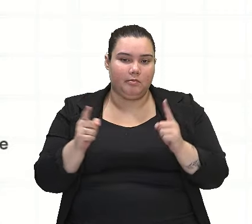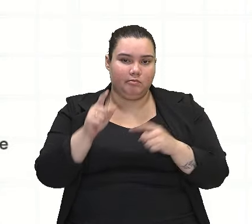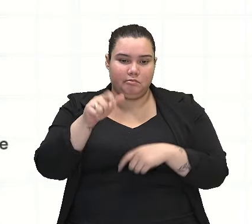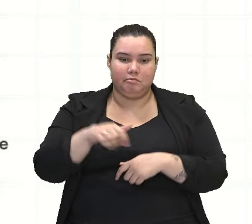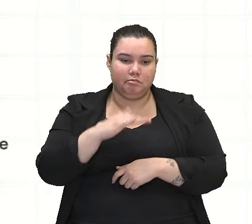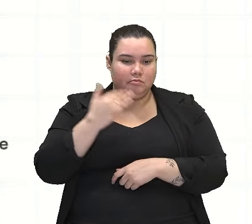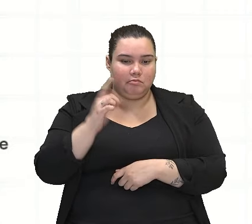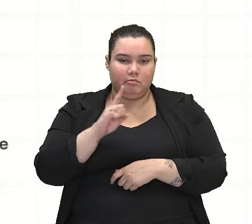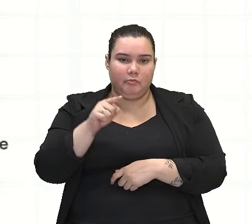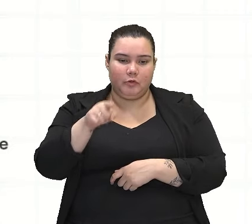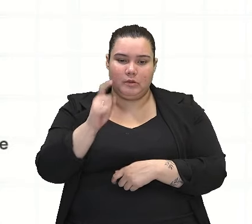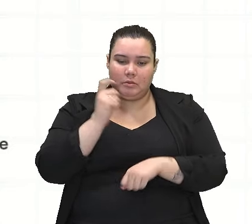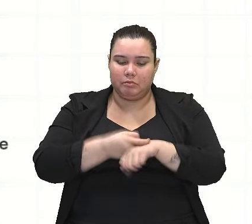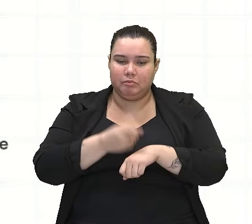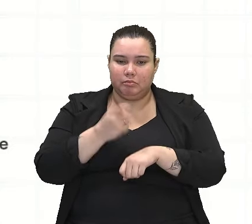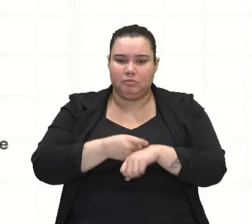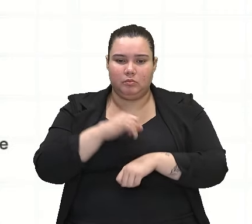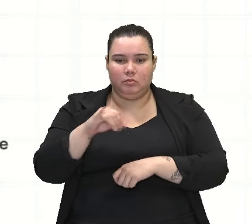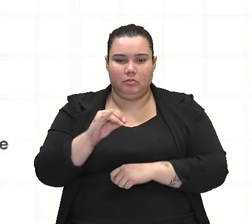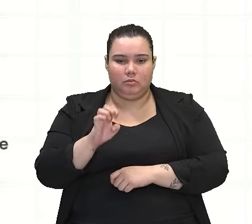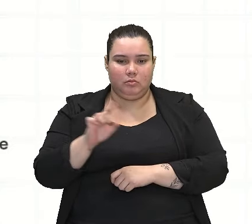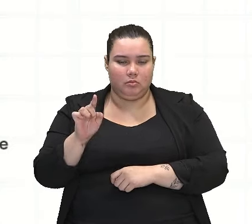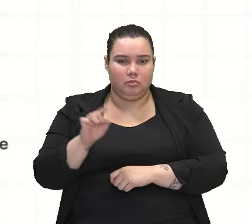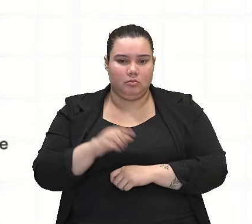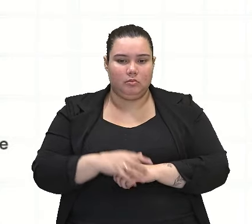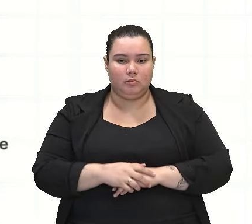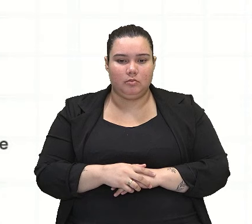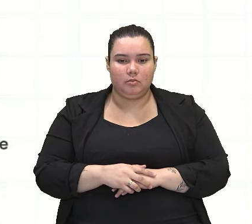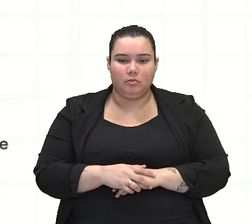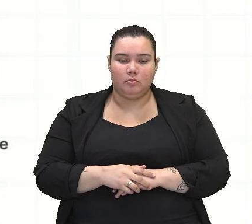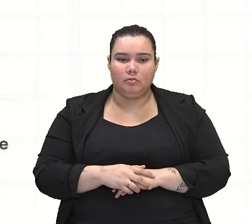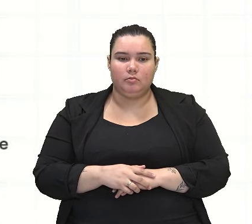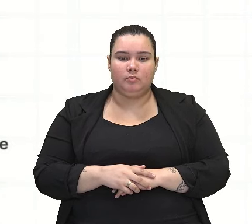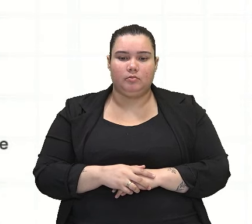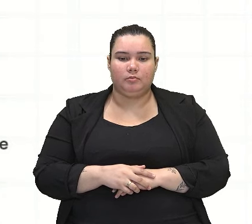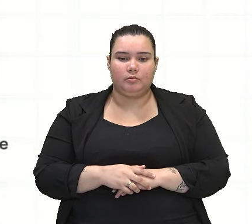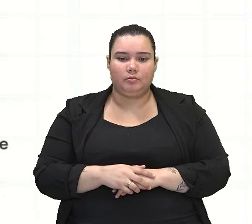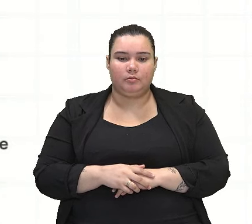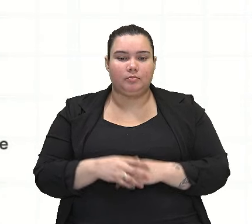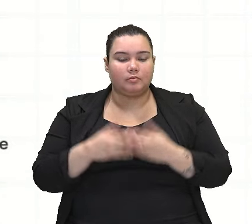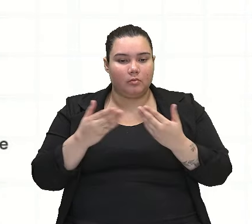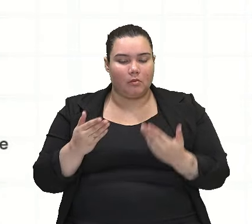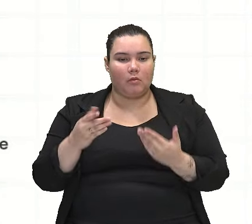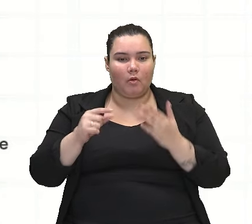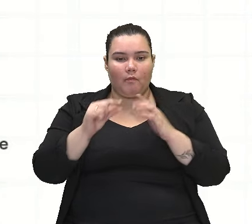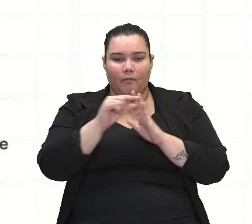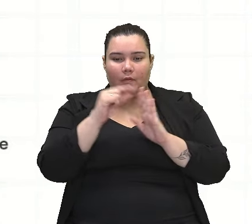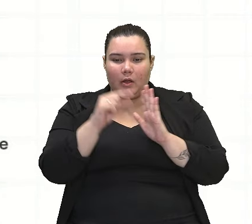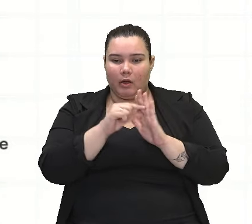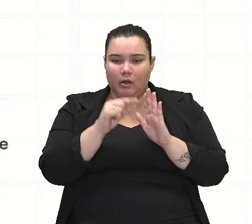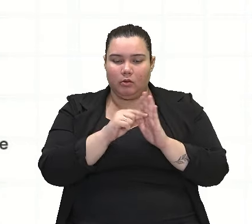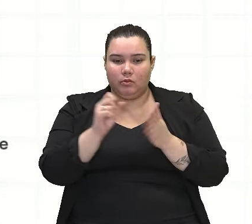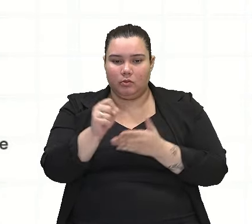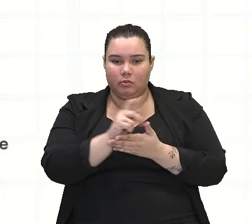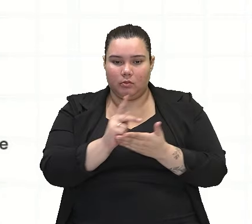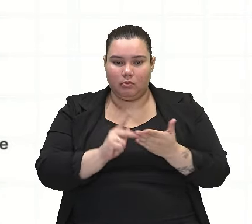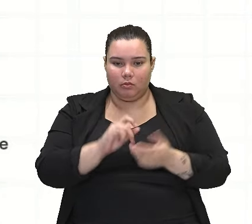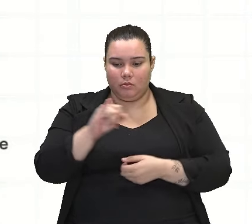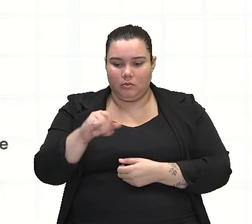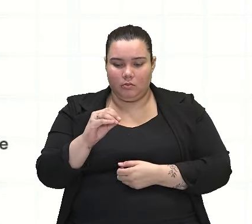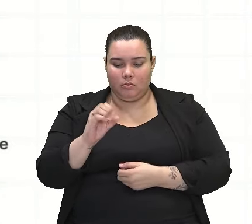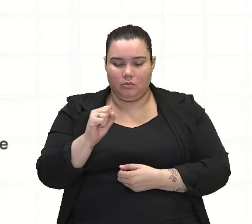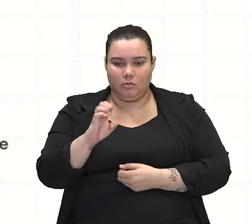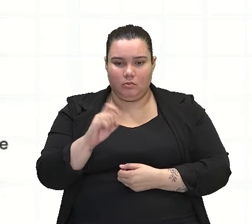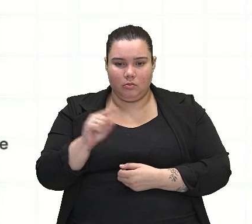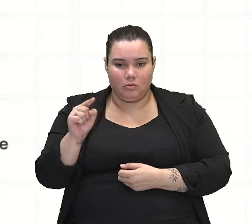mas você não morre, você é duro, José. Então, temos aqui uns versos, pequenos versos do poema José, de